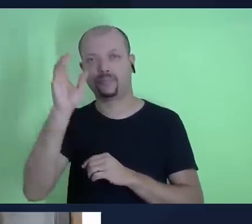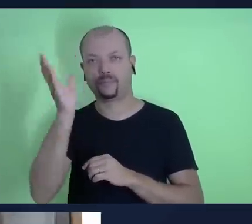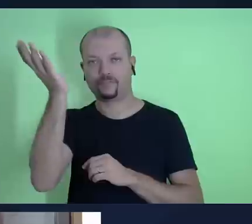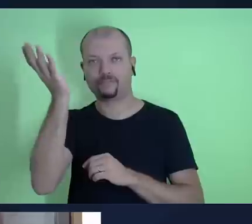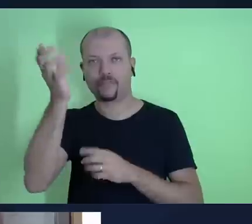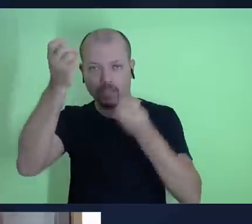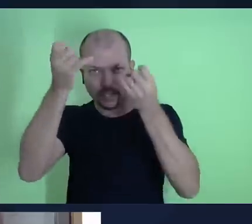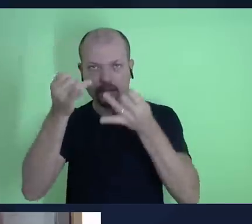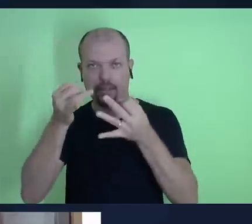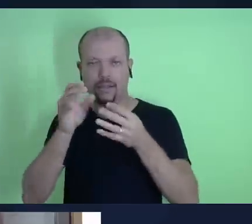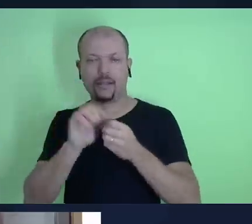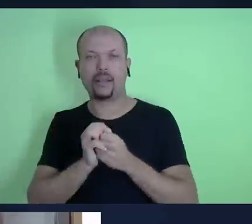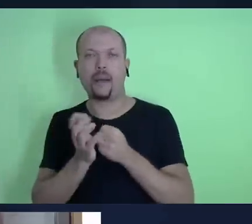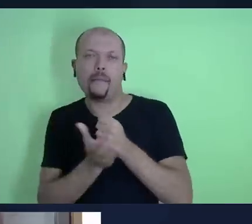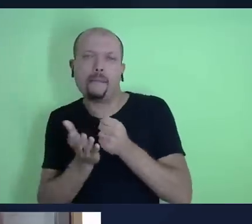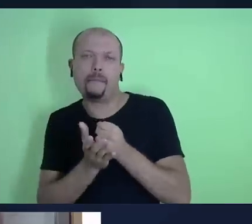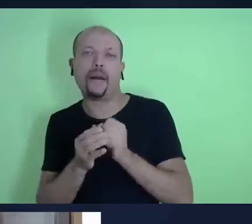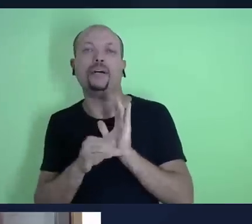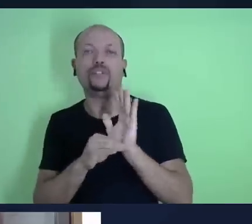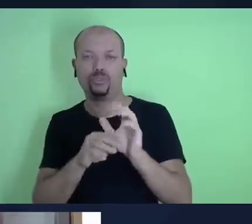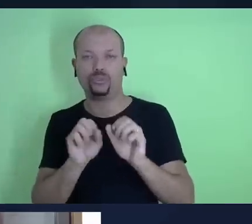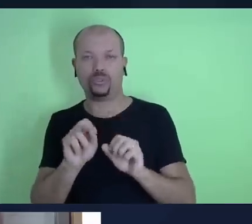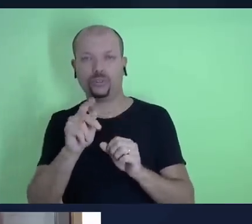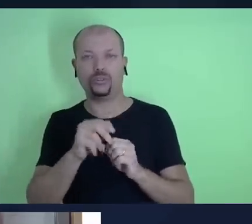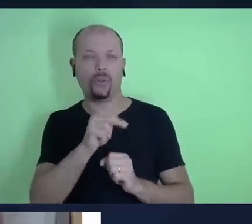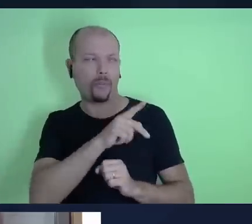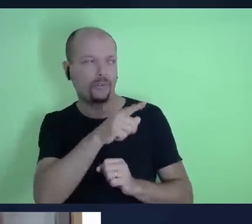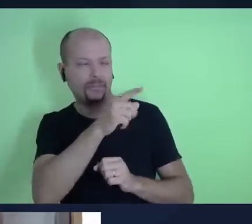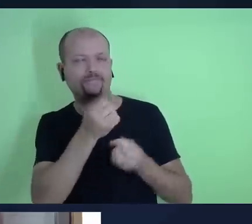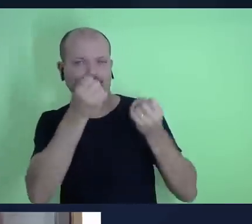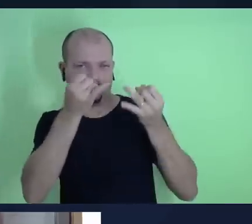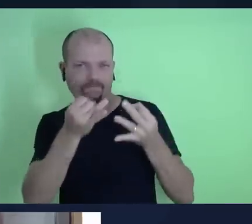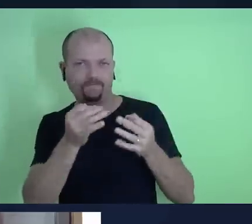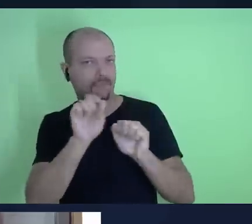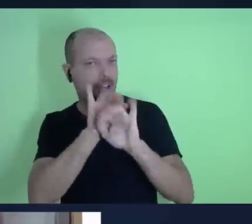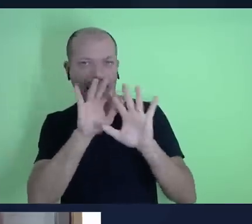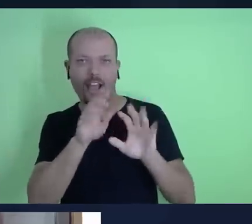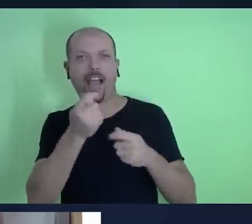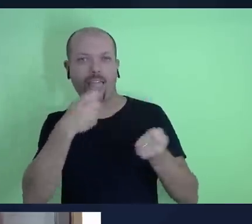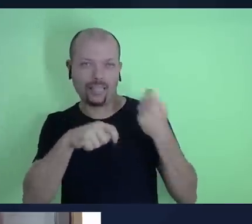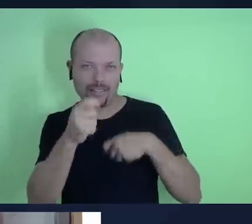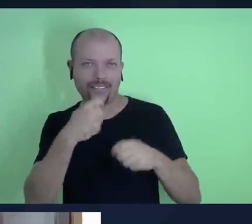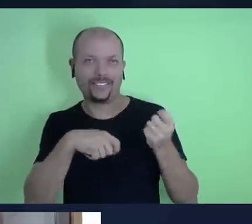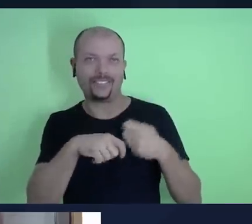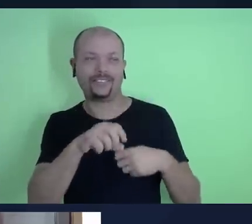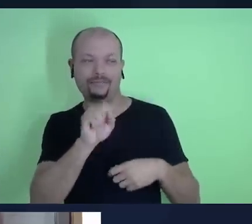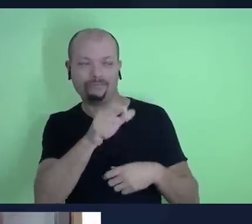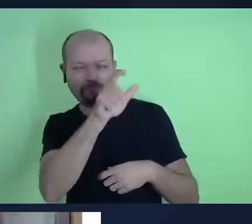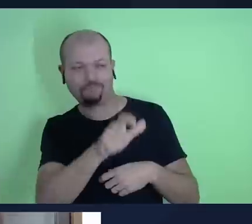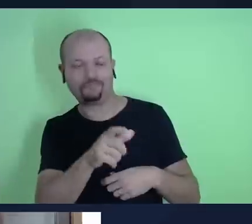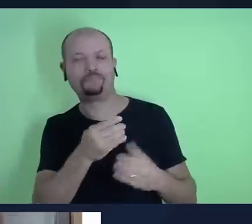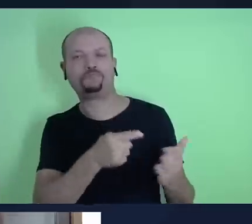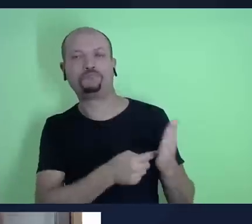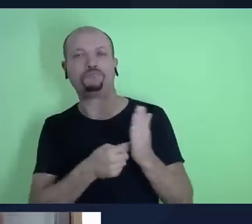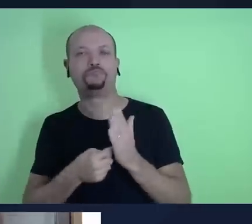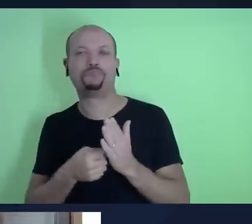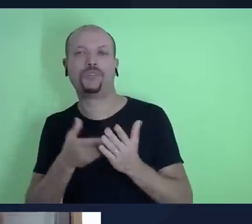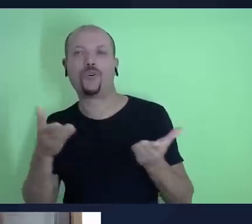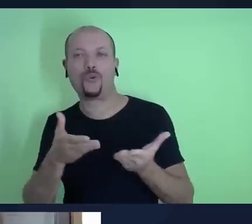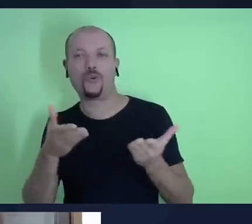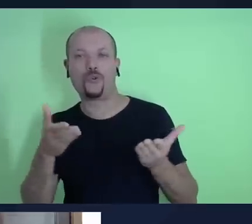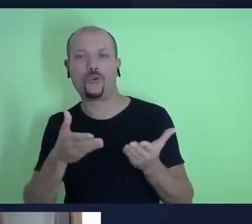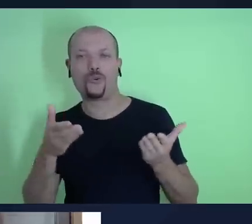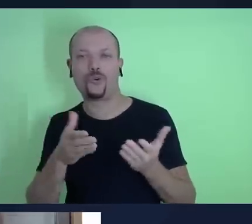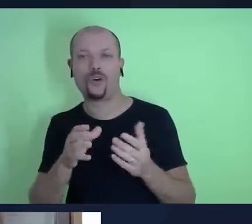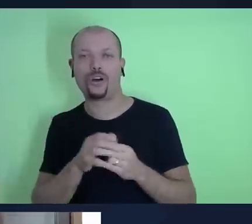princípios que te ajudam nisso mas o professor Everson como bom administrador que é trouxe pra nós aqui meio por